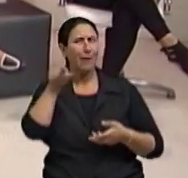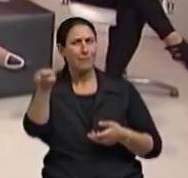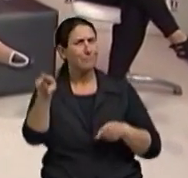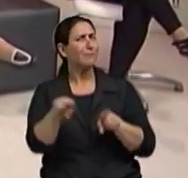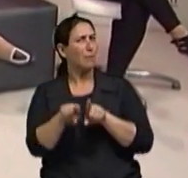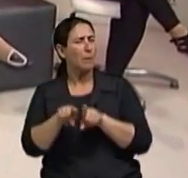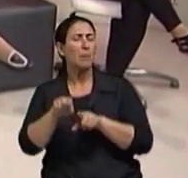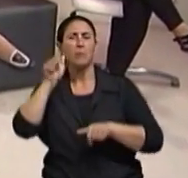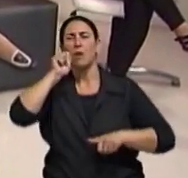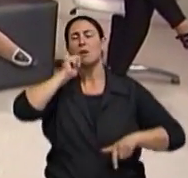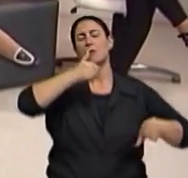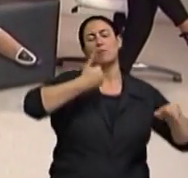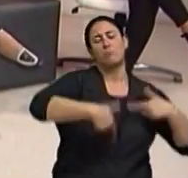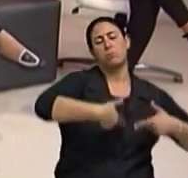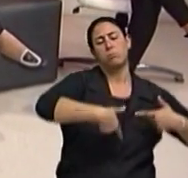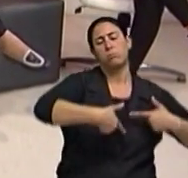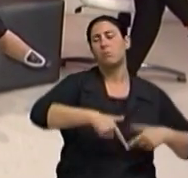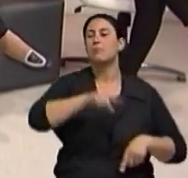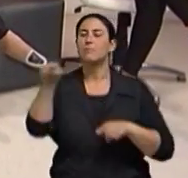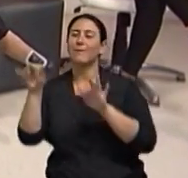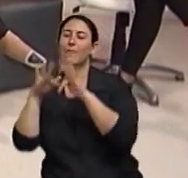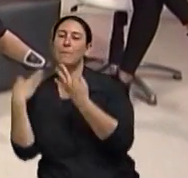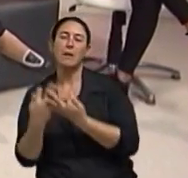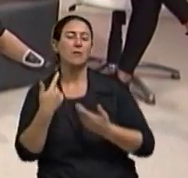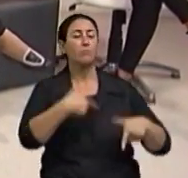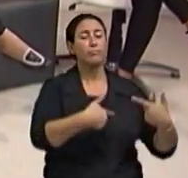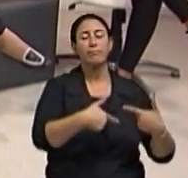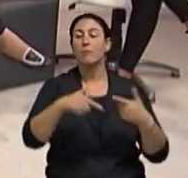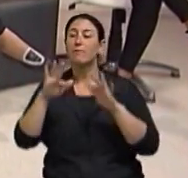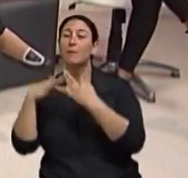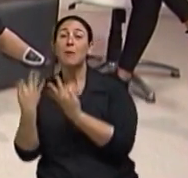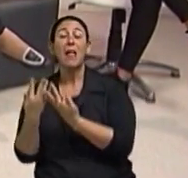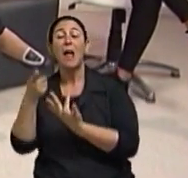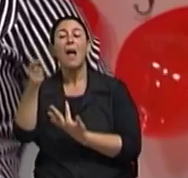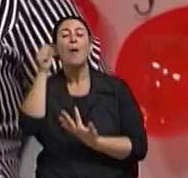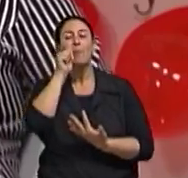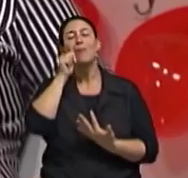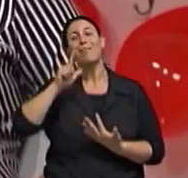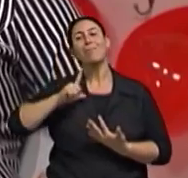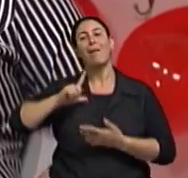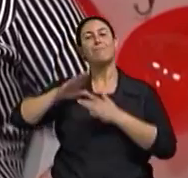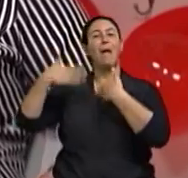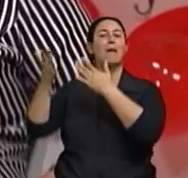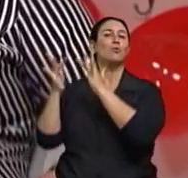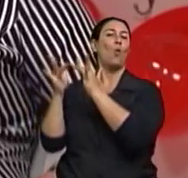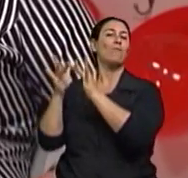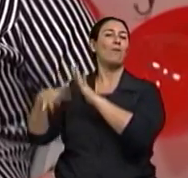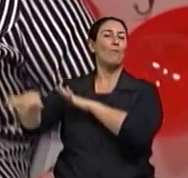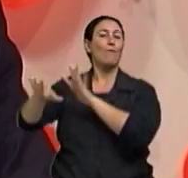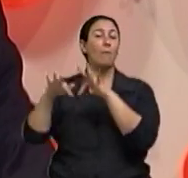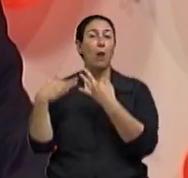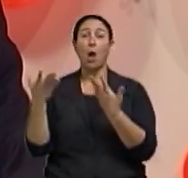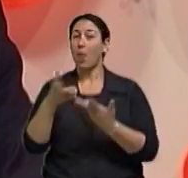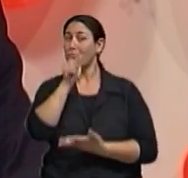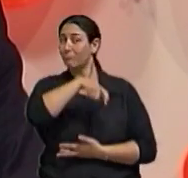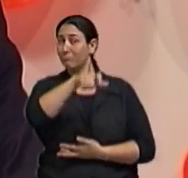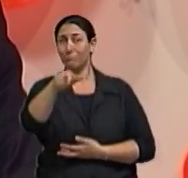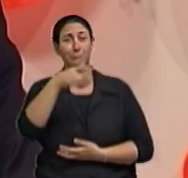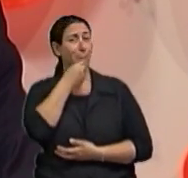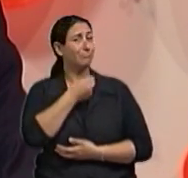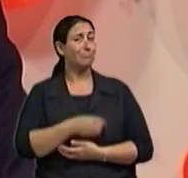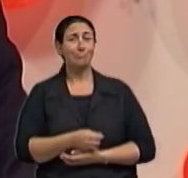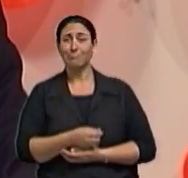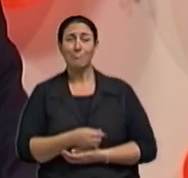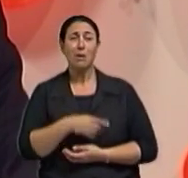então elas sempre tiveram muito mais perto da família e das coisas da casa. E os homens, nem todos os homens estiveram